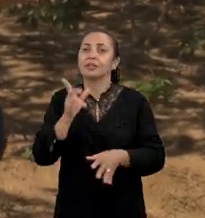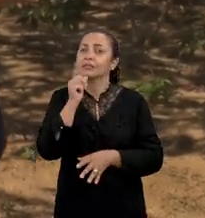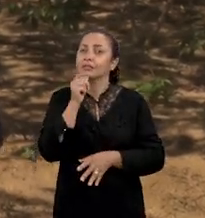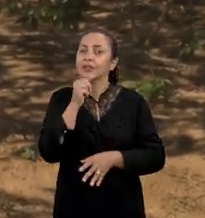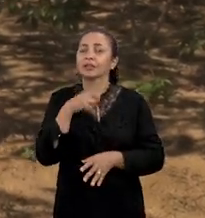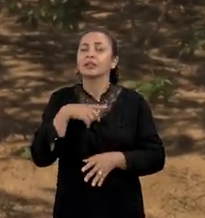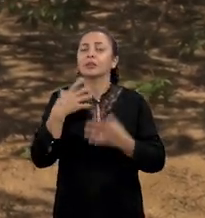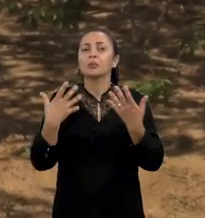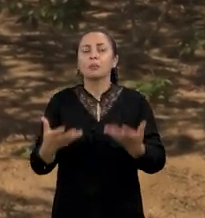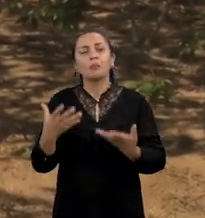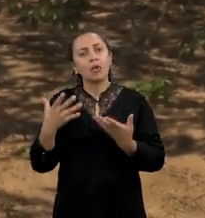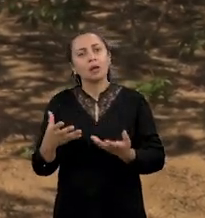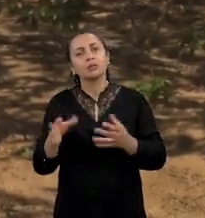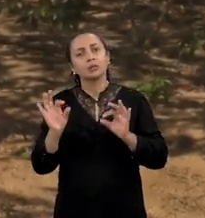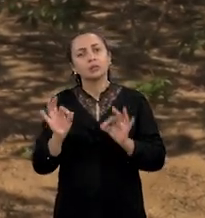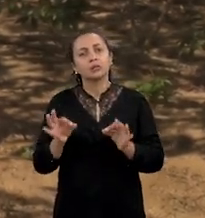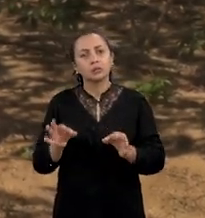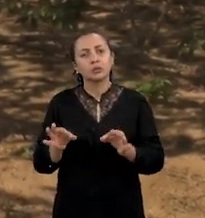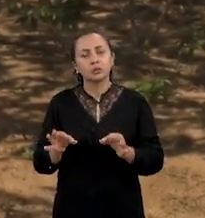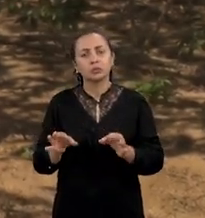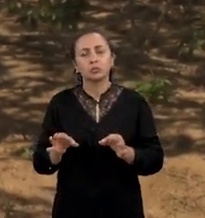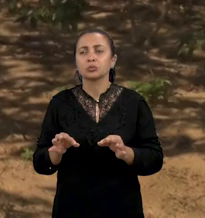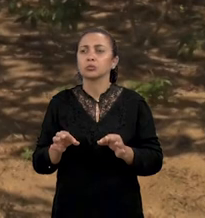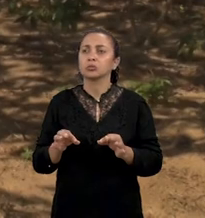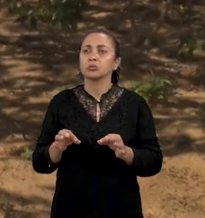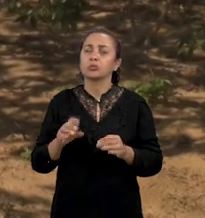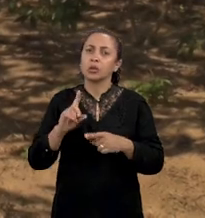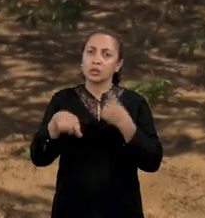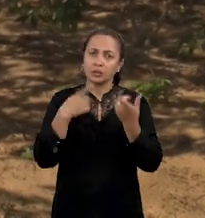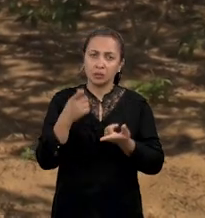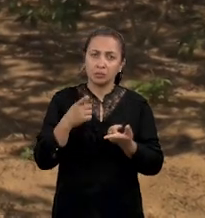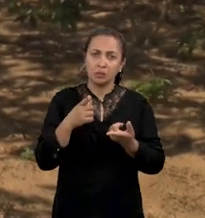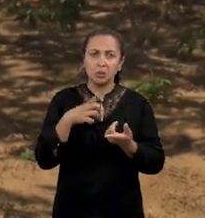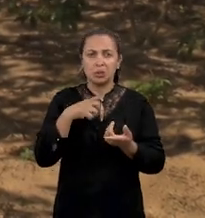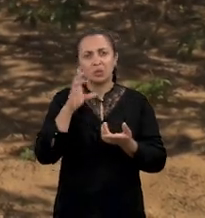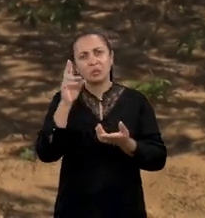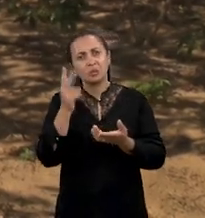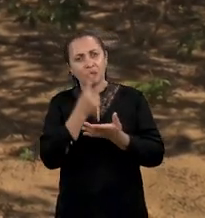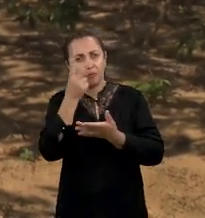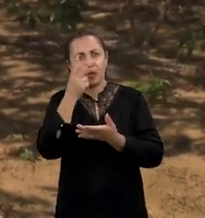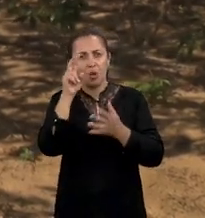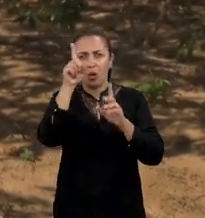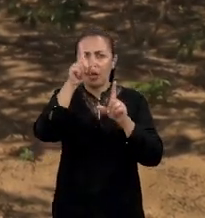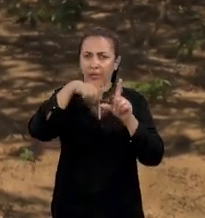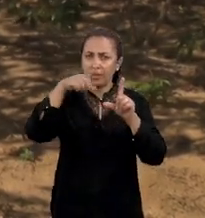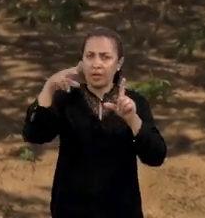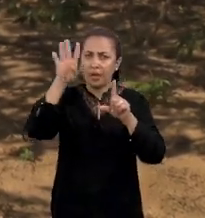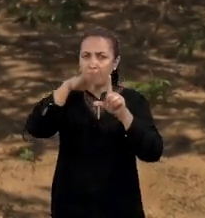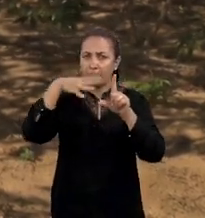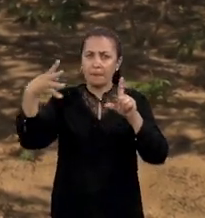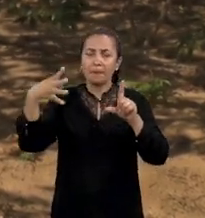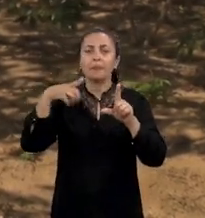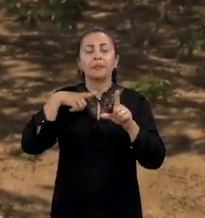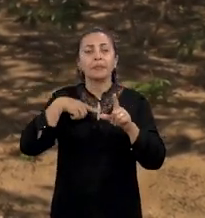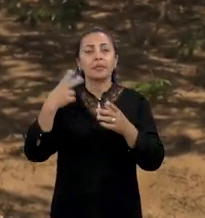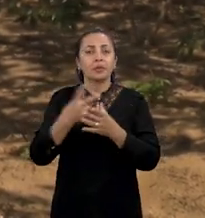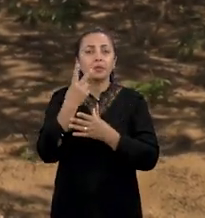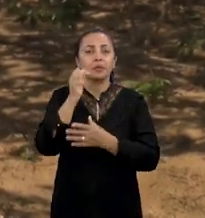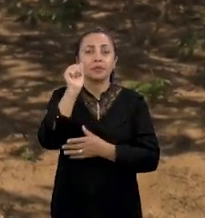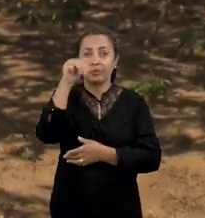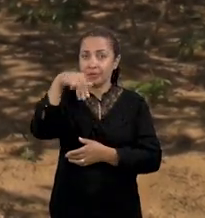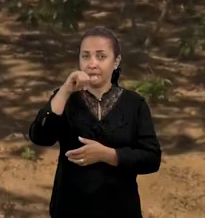onde se dá o peso específico. A partir desse peso específico, gente, por um valor tabelado, se tem o teor de amido.